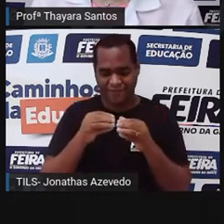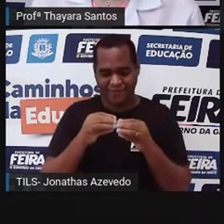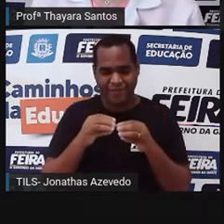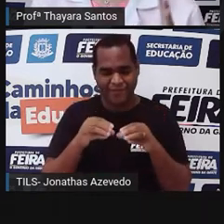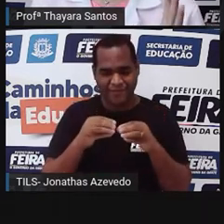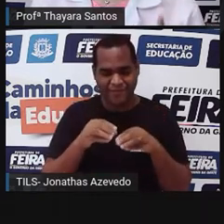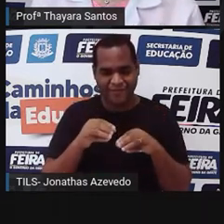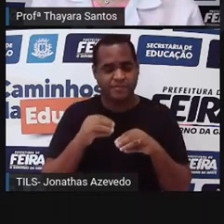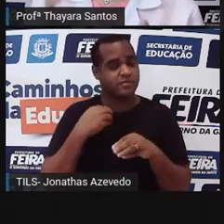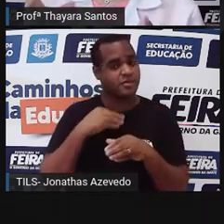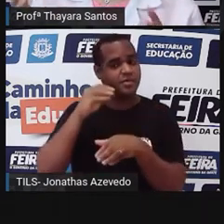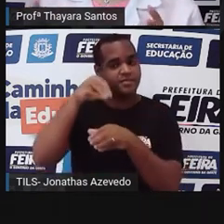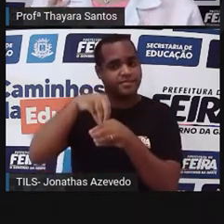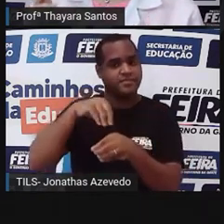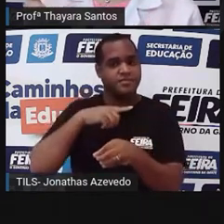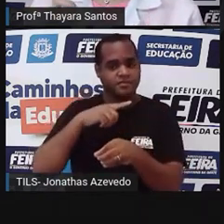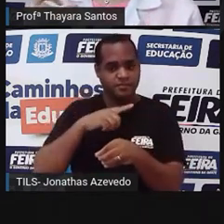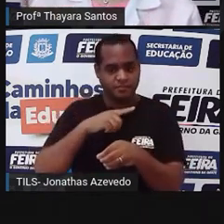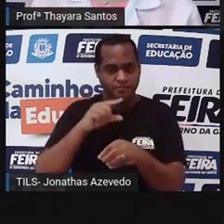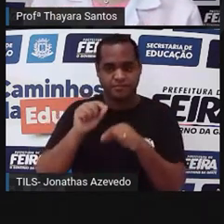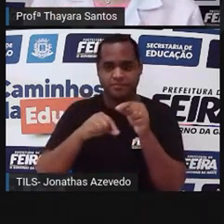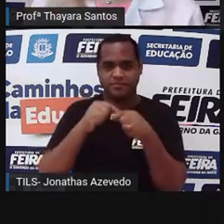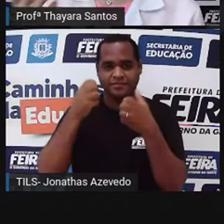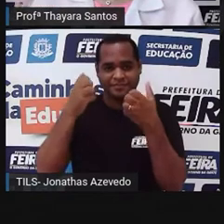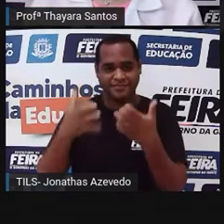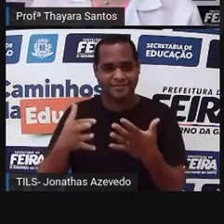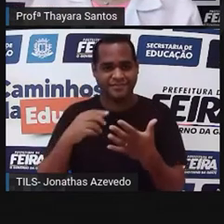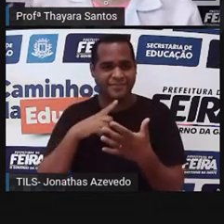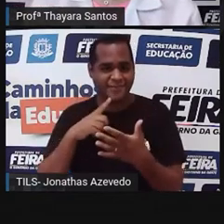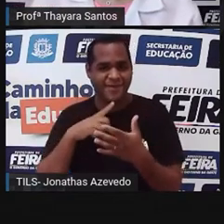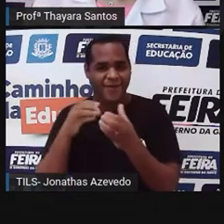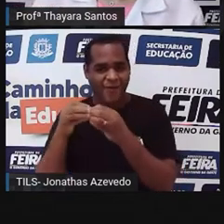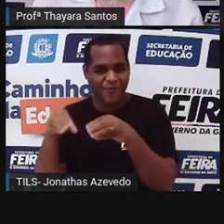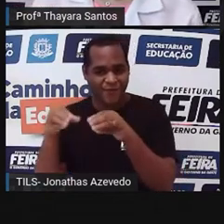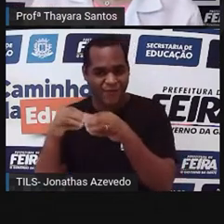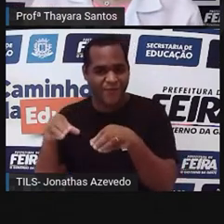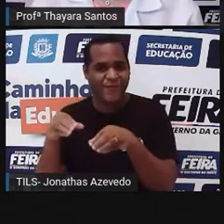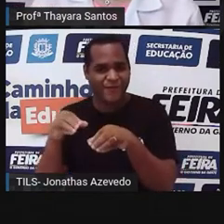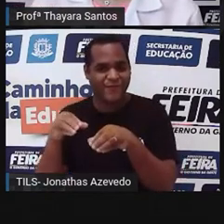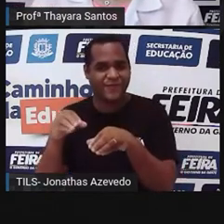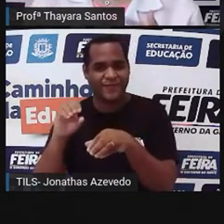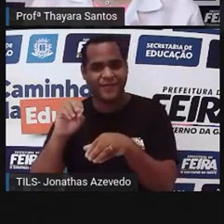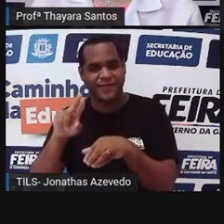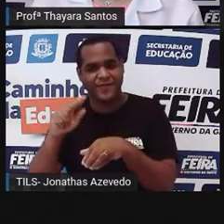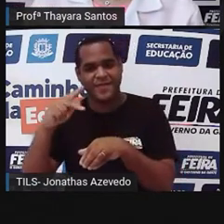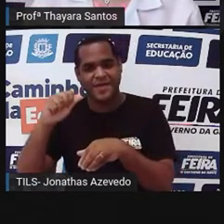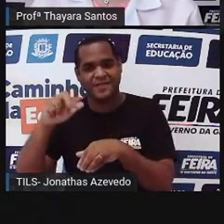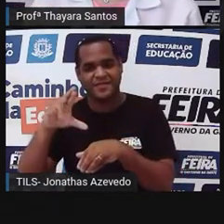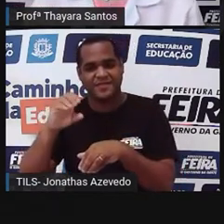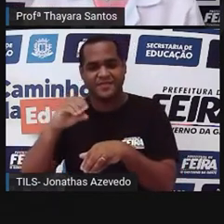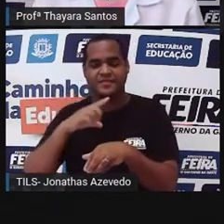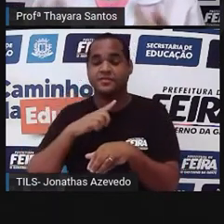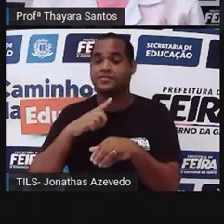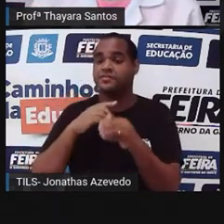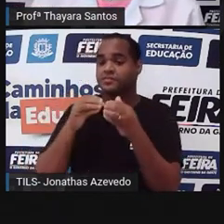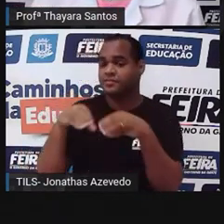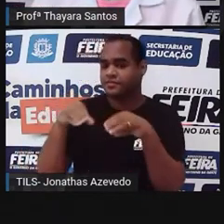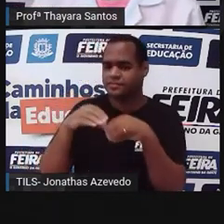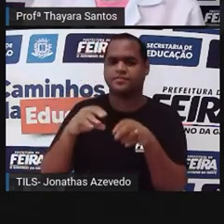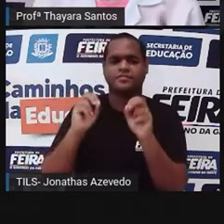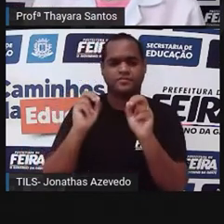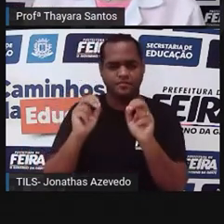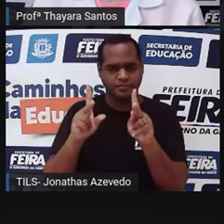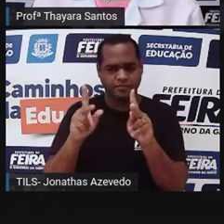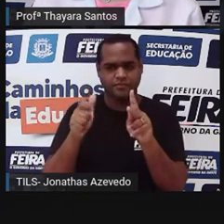anfíbios. Então, quando o filhotinho sai do ovo, já que eles são ovíparos, quando o filhotinho sai do ovo, ele já sai pronto.